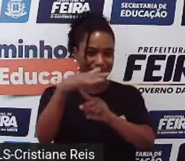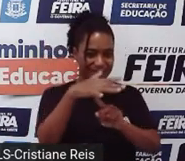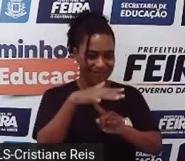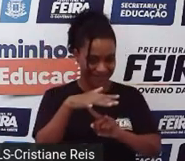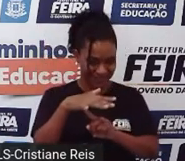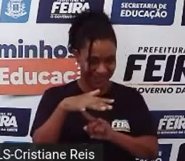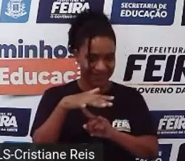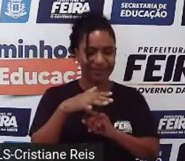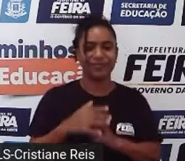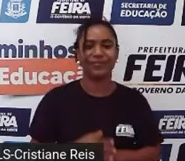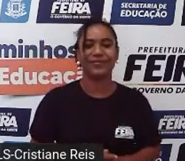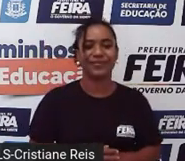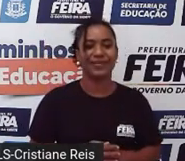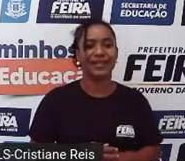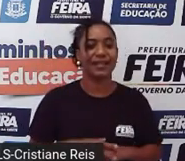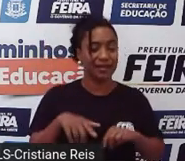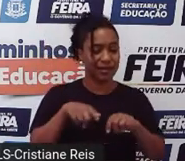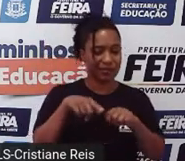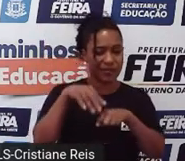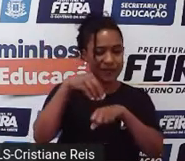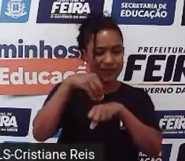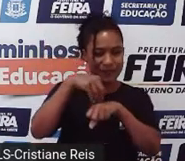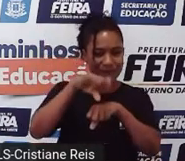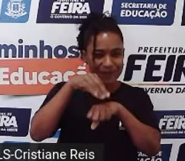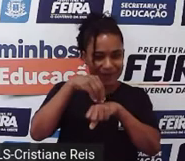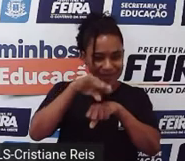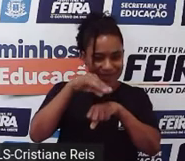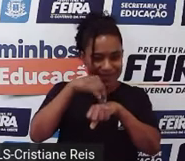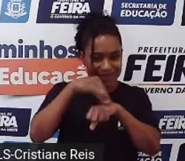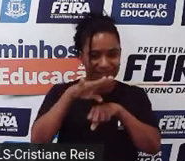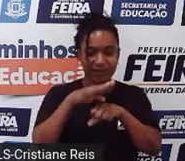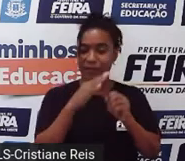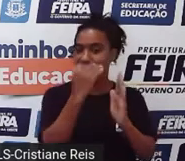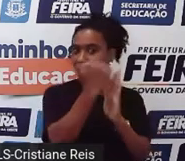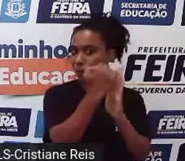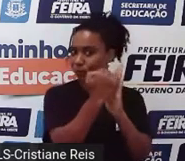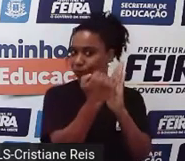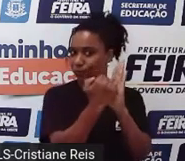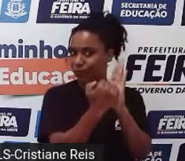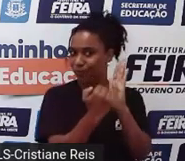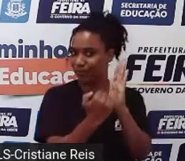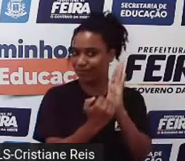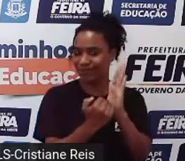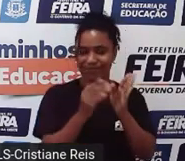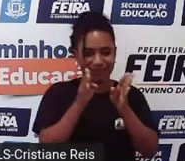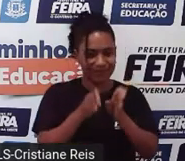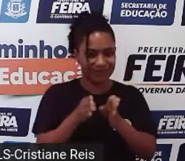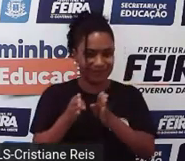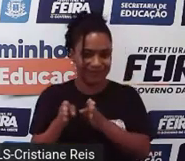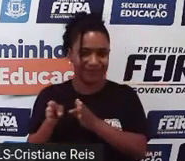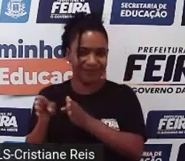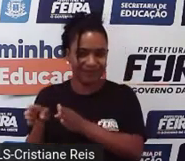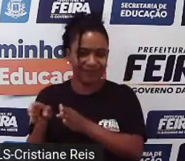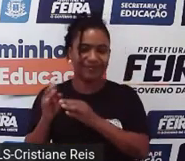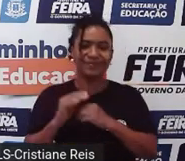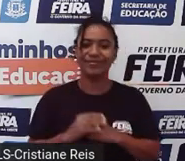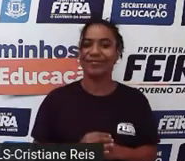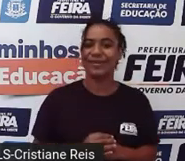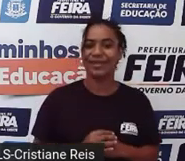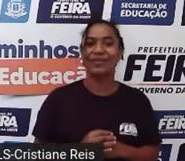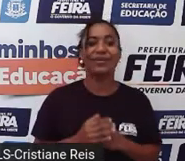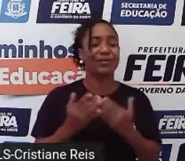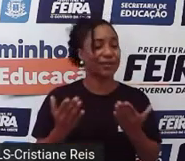Segue também aquelas tips, aquelas dicas de organização do nosso caderno. Quando você for realizar a atividade de